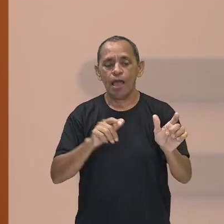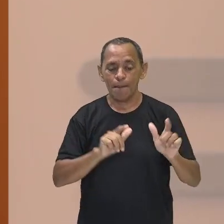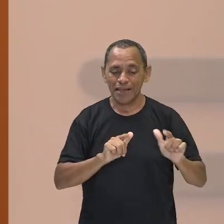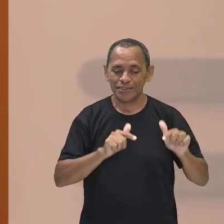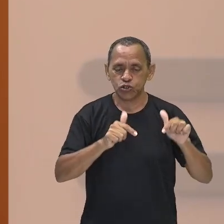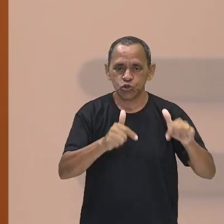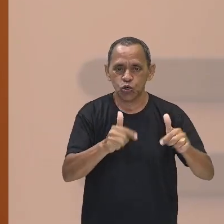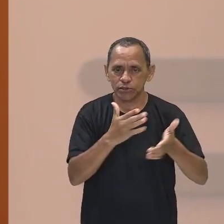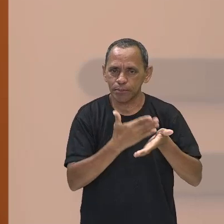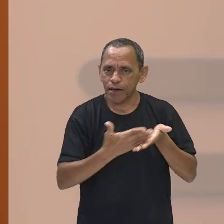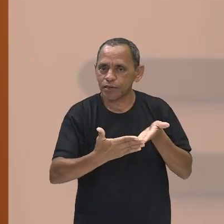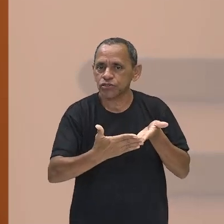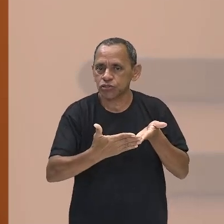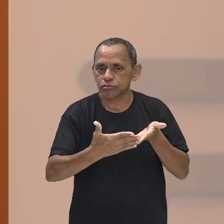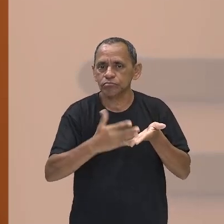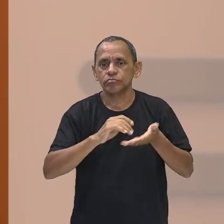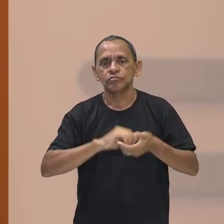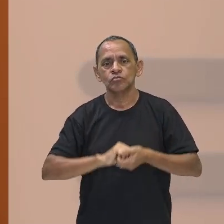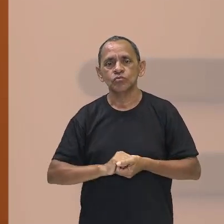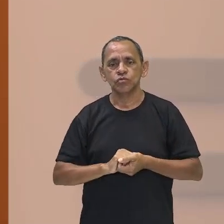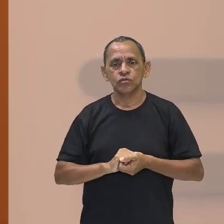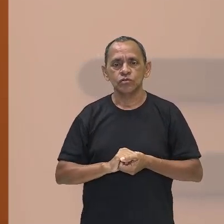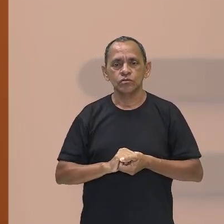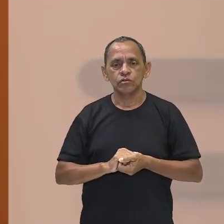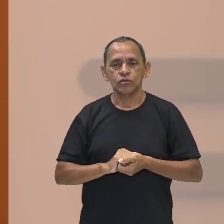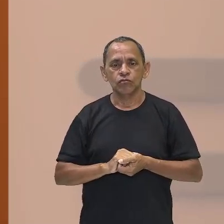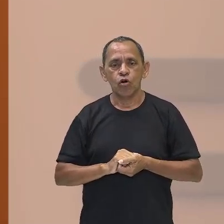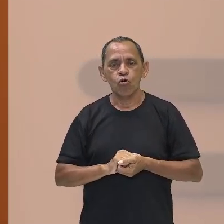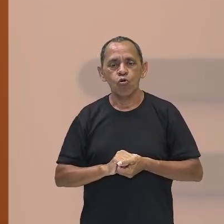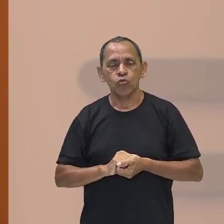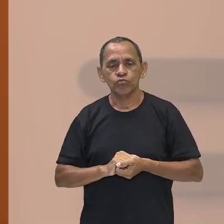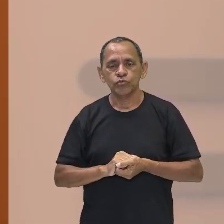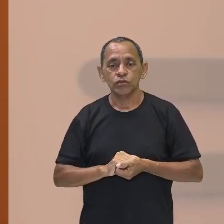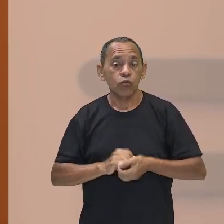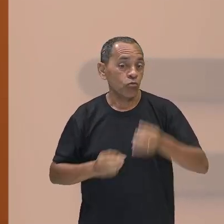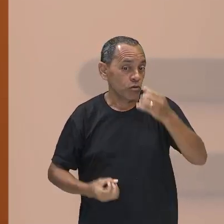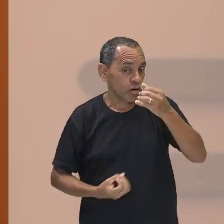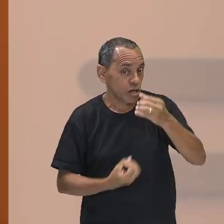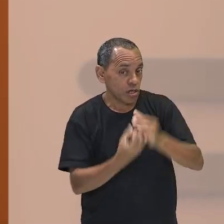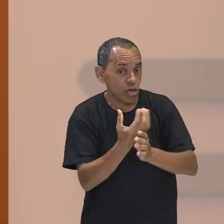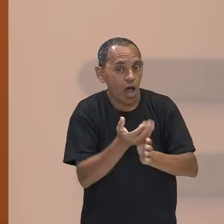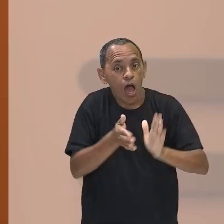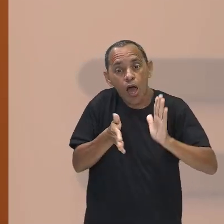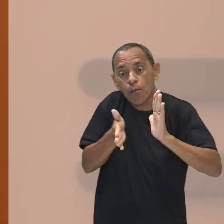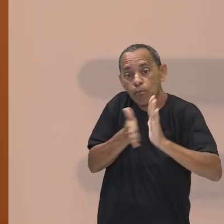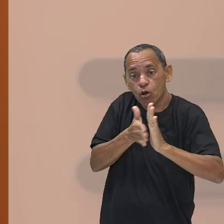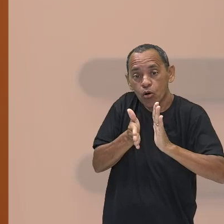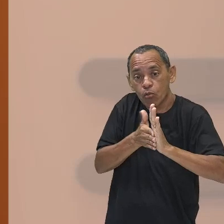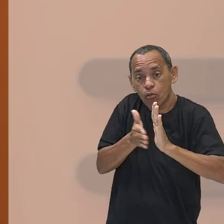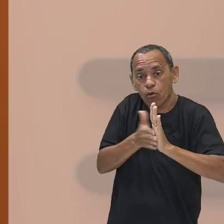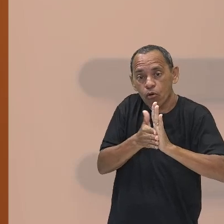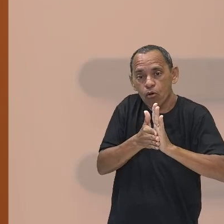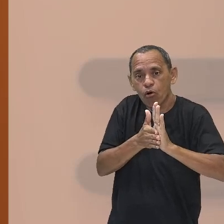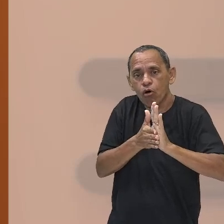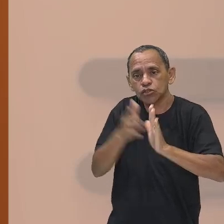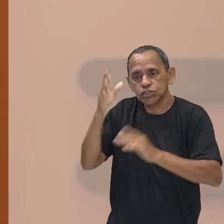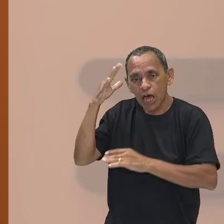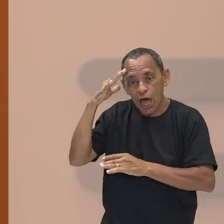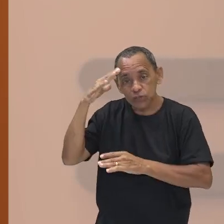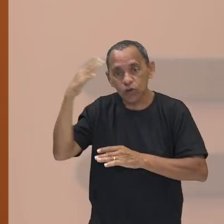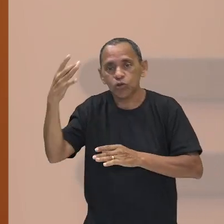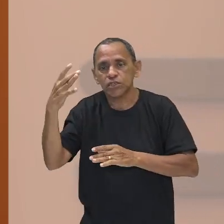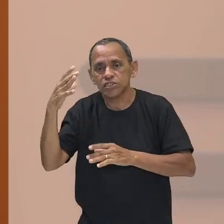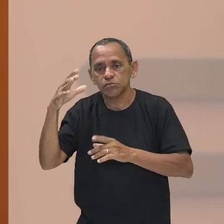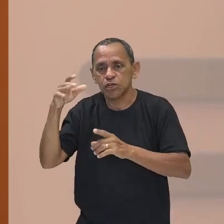as suas ações que vão dar corpo à questão dos fenômenos da sociedade. Muito bem. E aí,